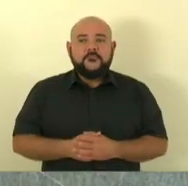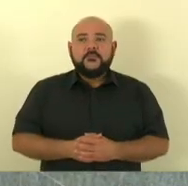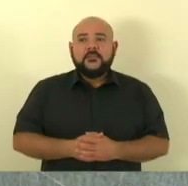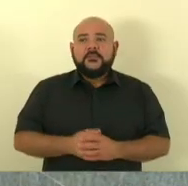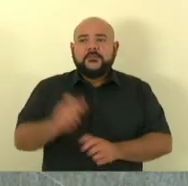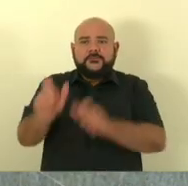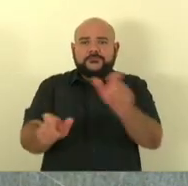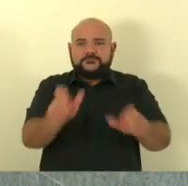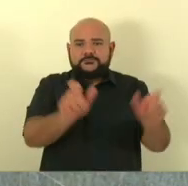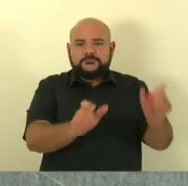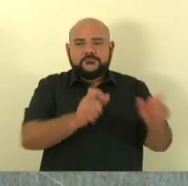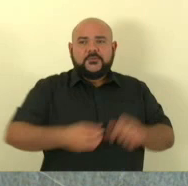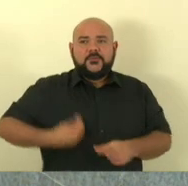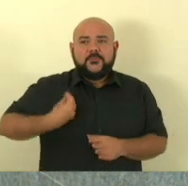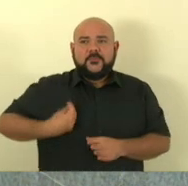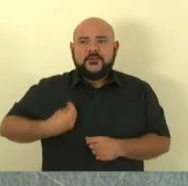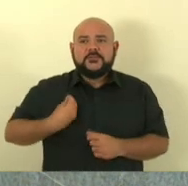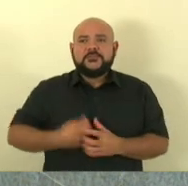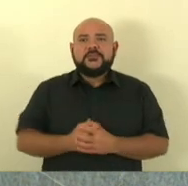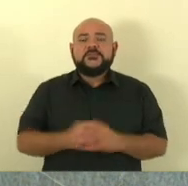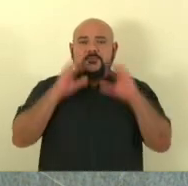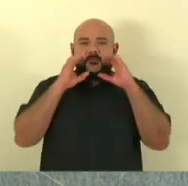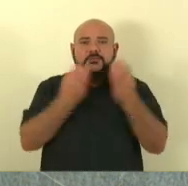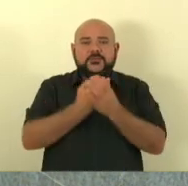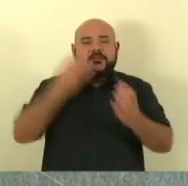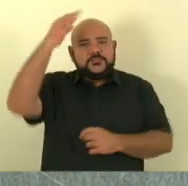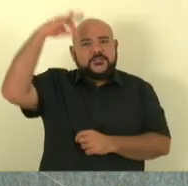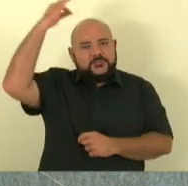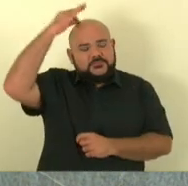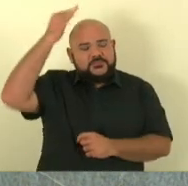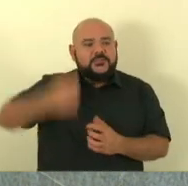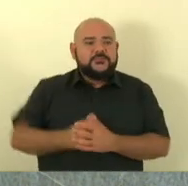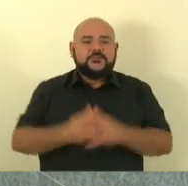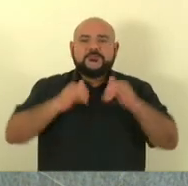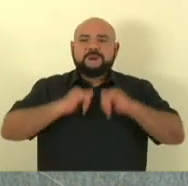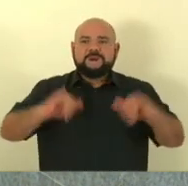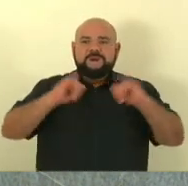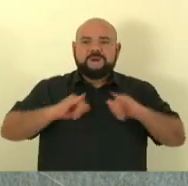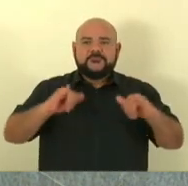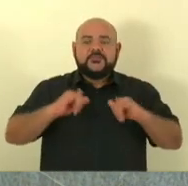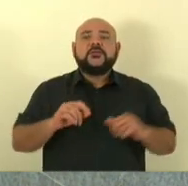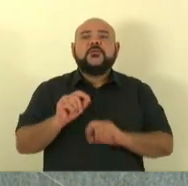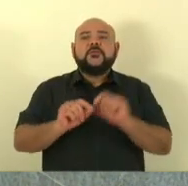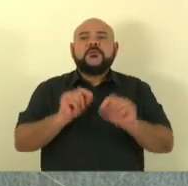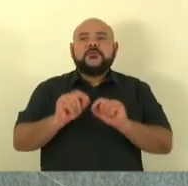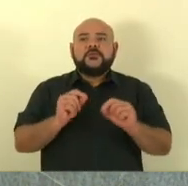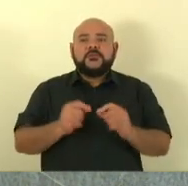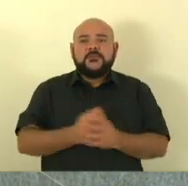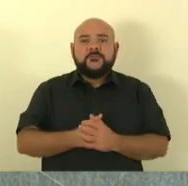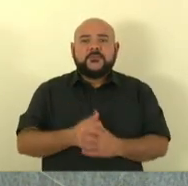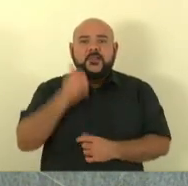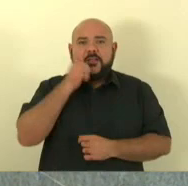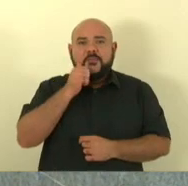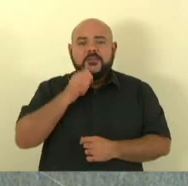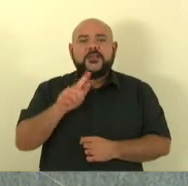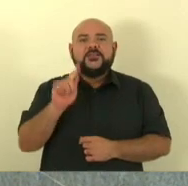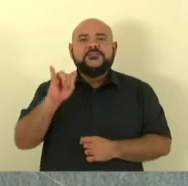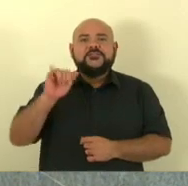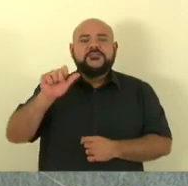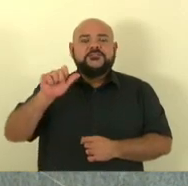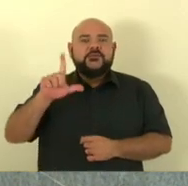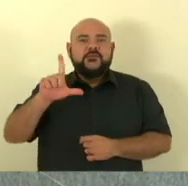servidores da Assembleia, comunidade Capixaba, com pesar que nós anunciamos o falecimento da senhora Gilda Noia,